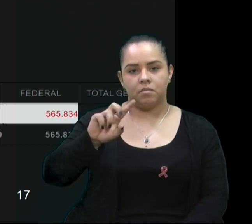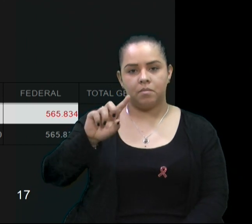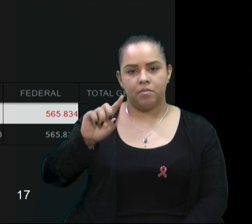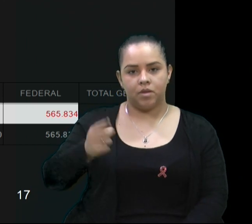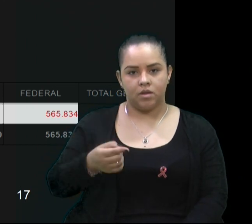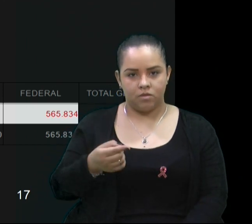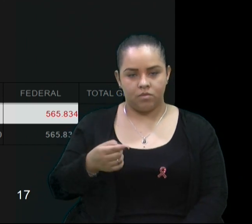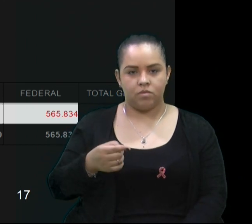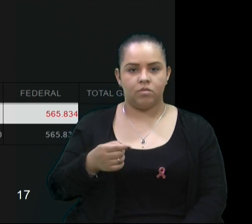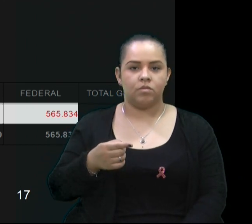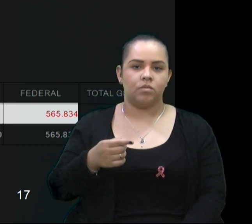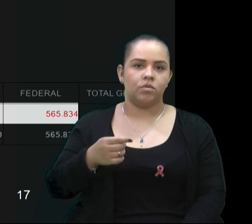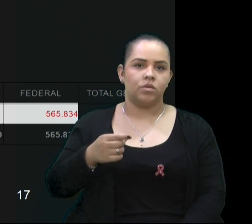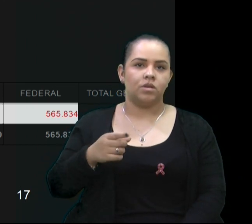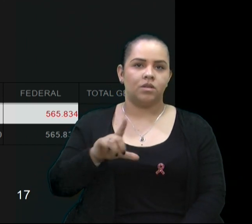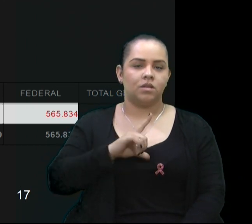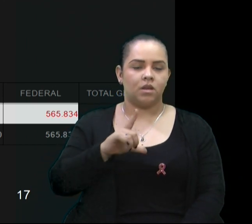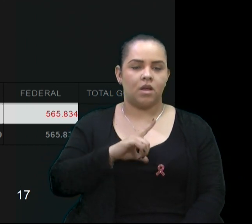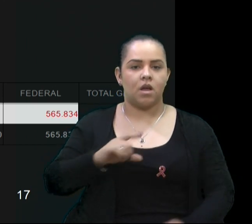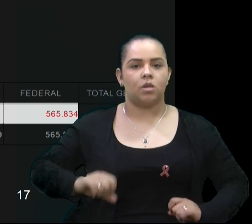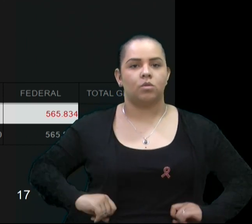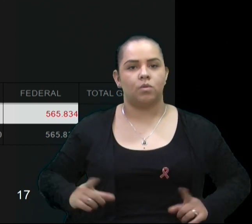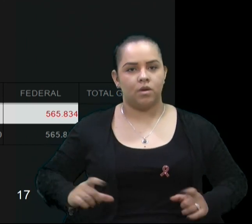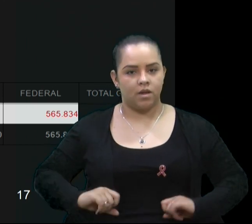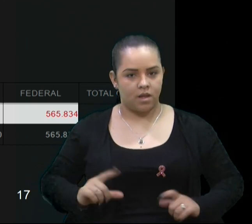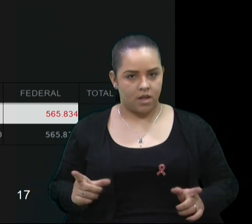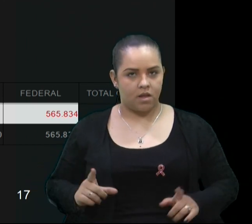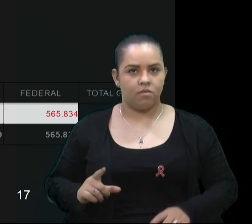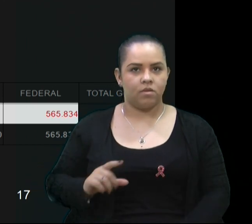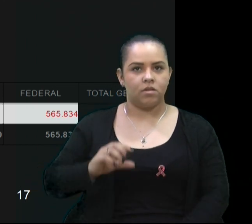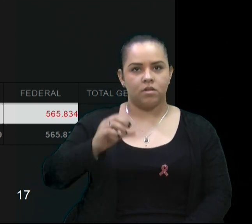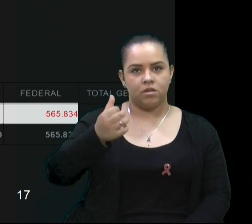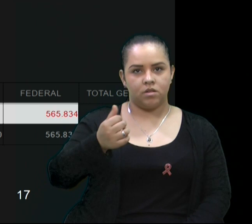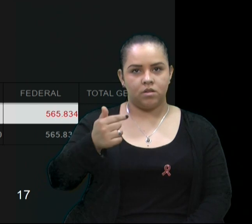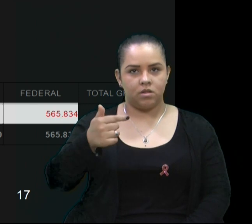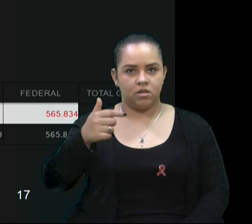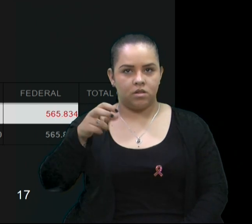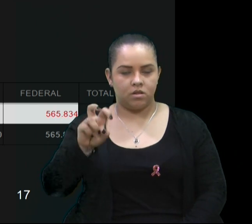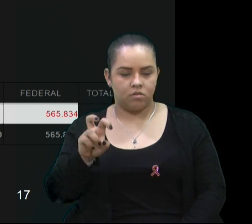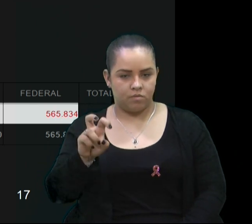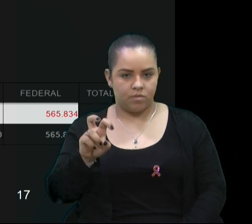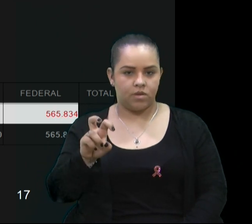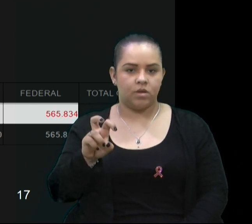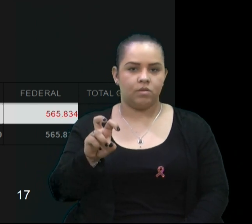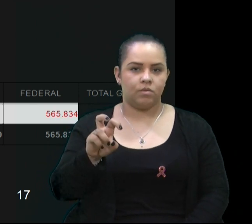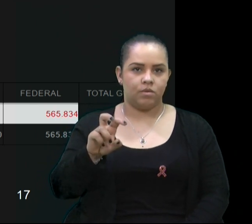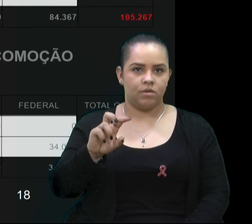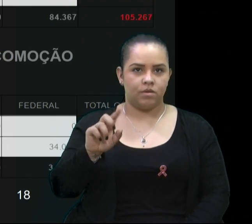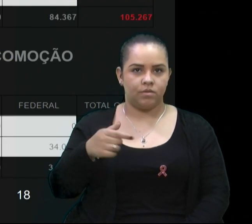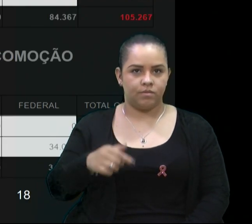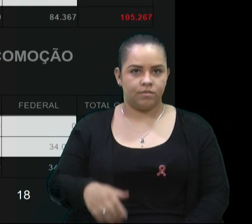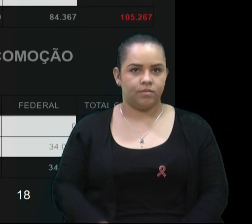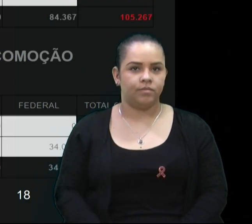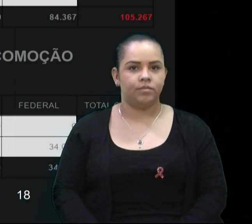despesas com aluguéis R 675.323,00,